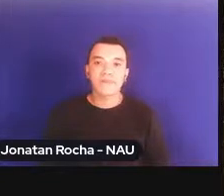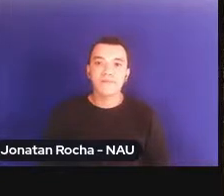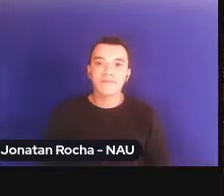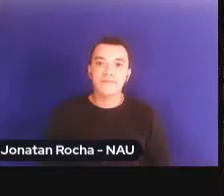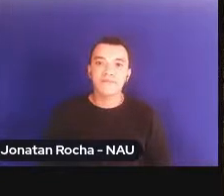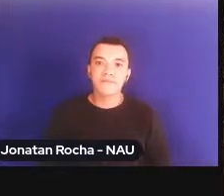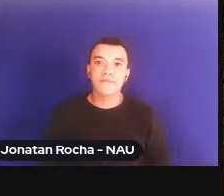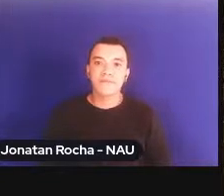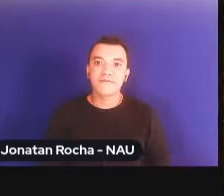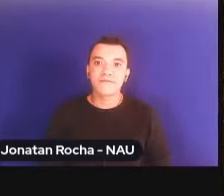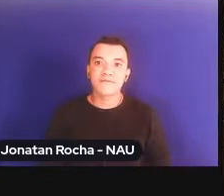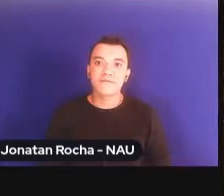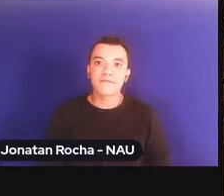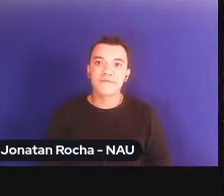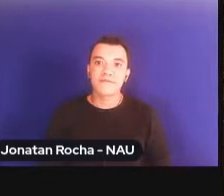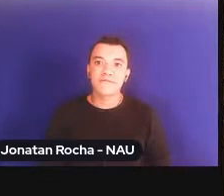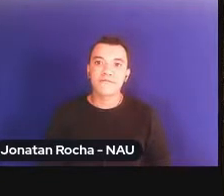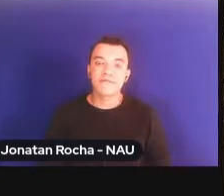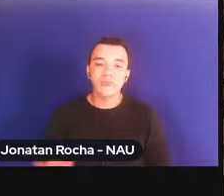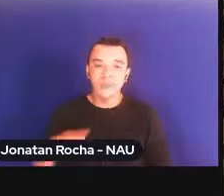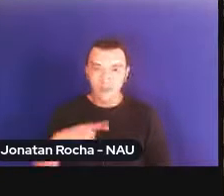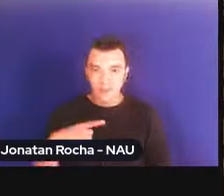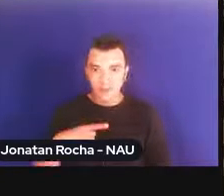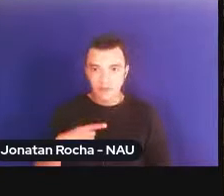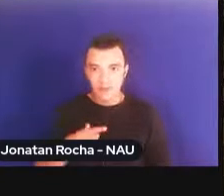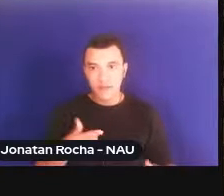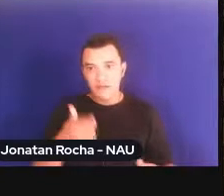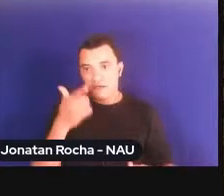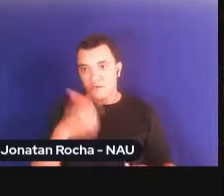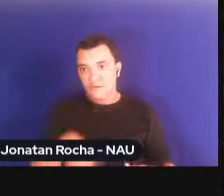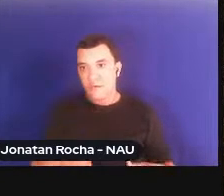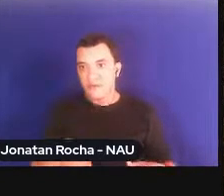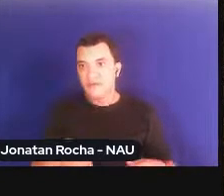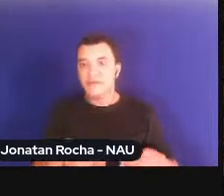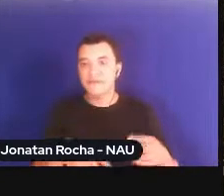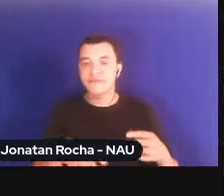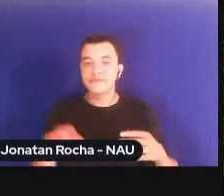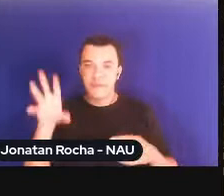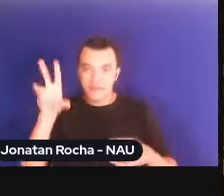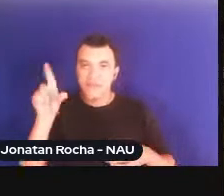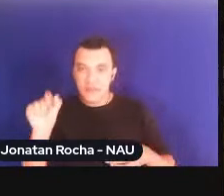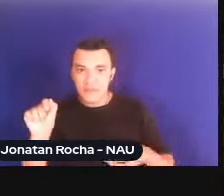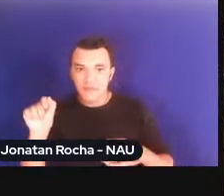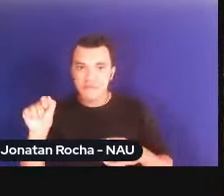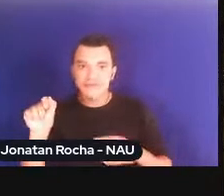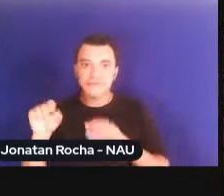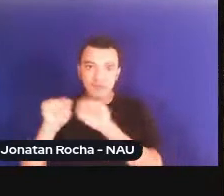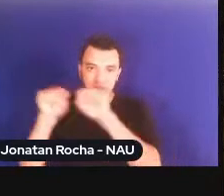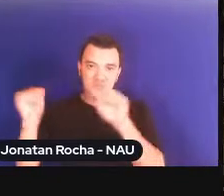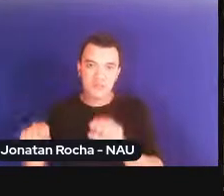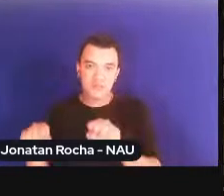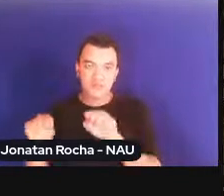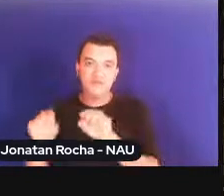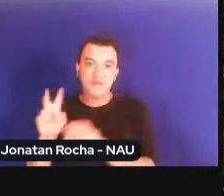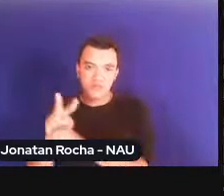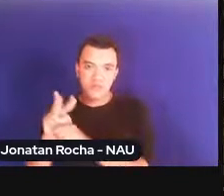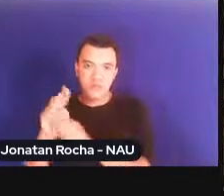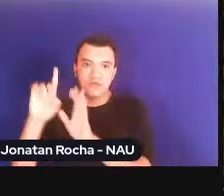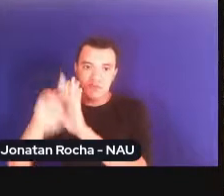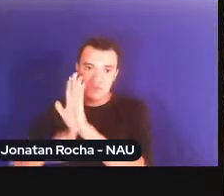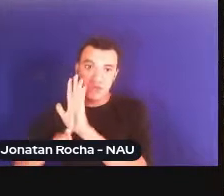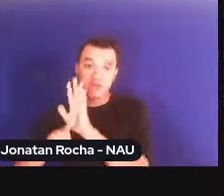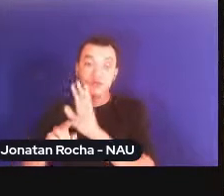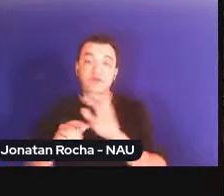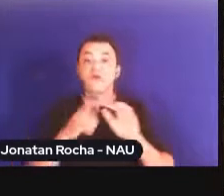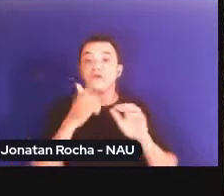sistema regional africano, o sistema interamericano que também não pode se deixar de falar desses três sistemas sem